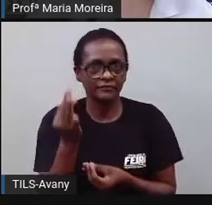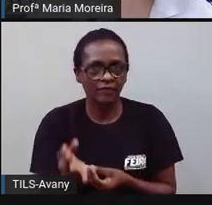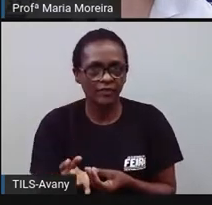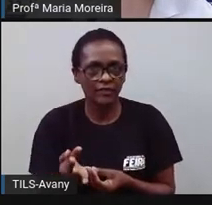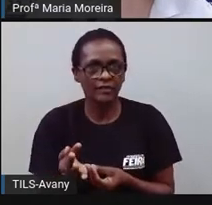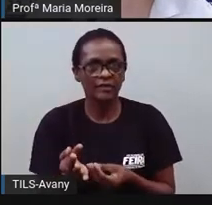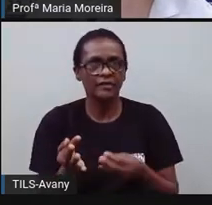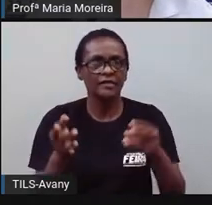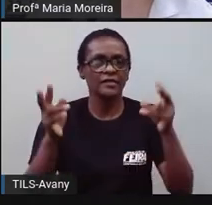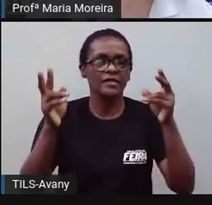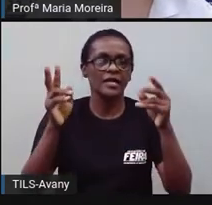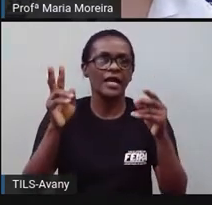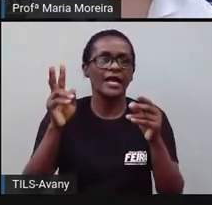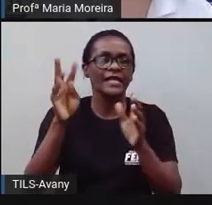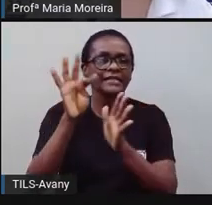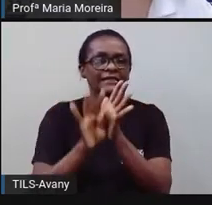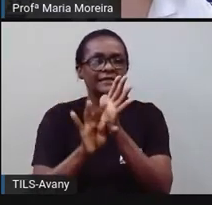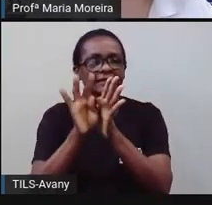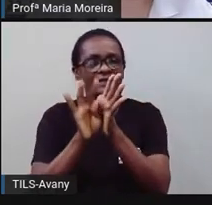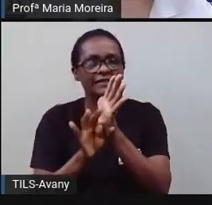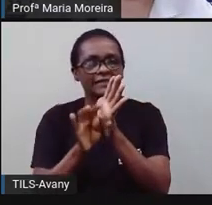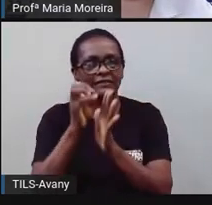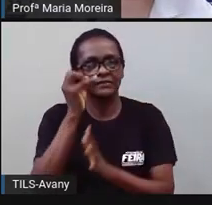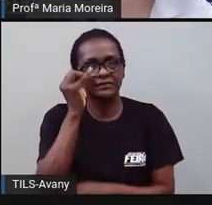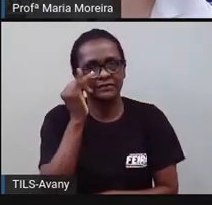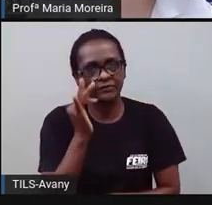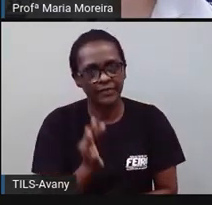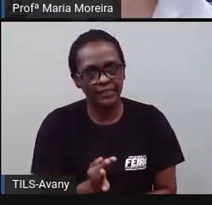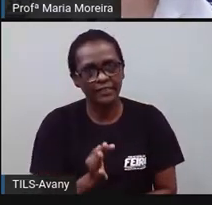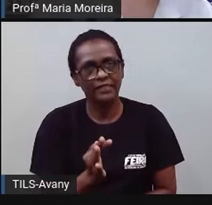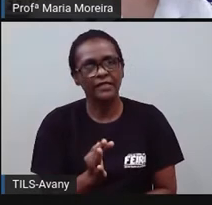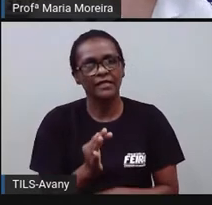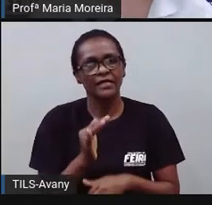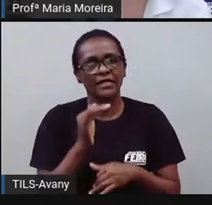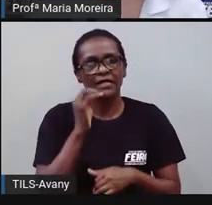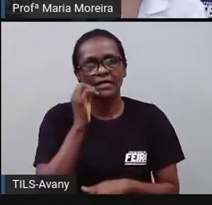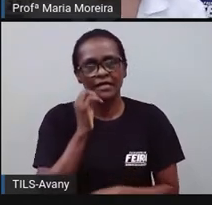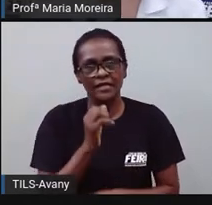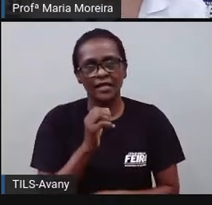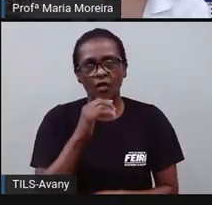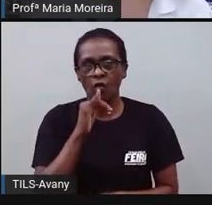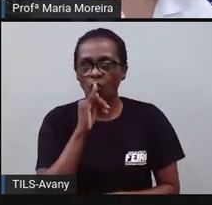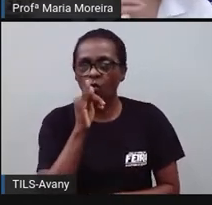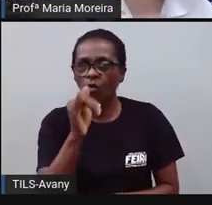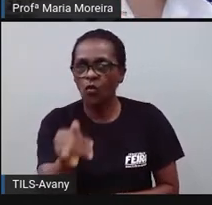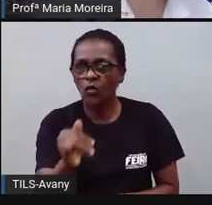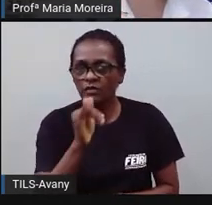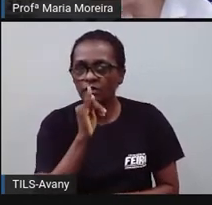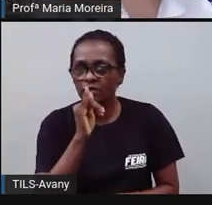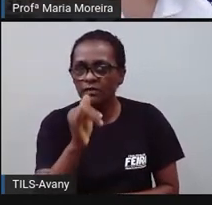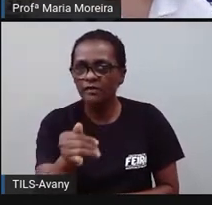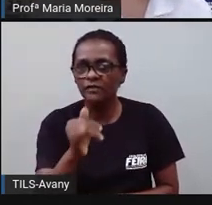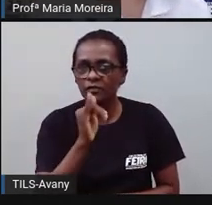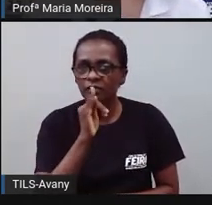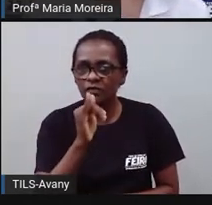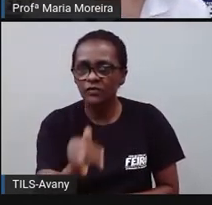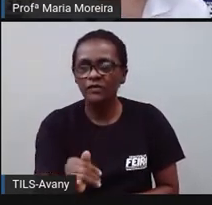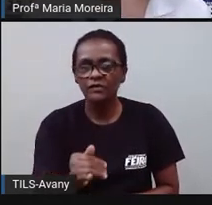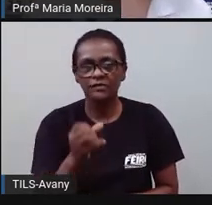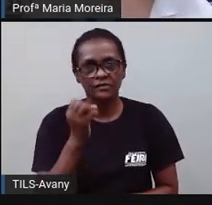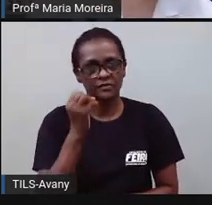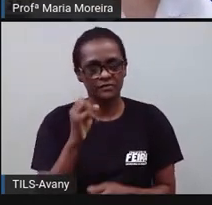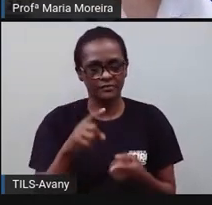descritivos e narrativos, né? Ao mesmo tempo. Como assim, Pro? Descritivo e